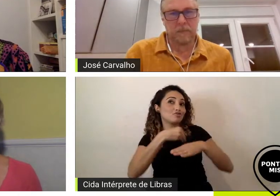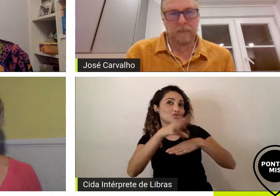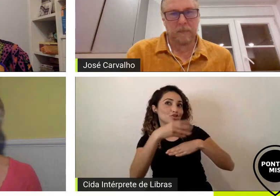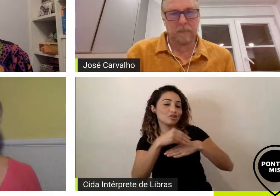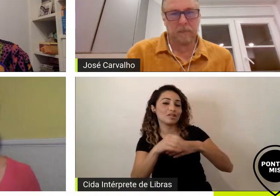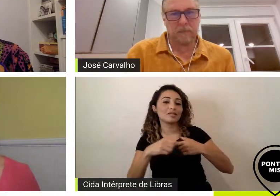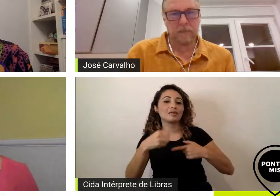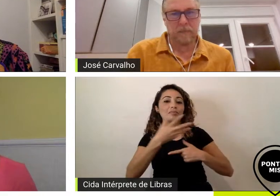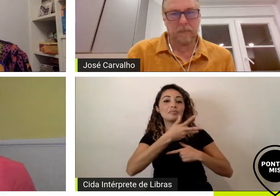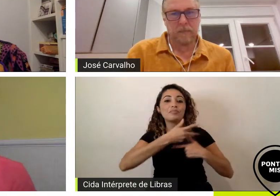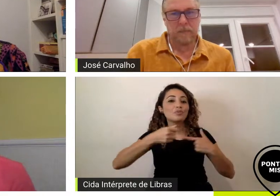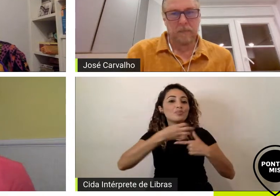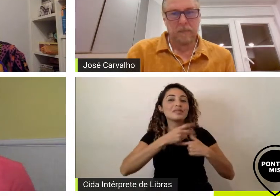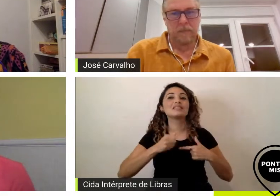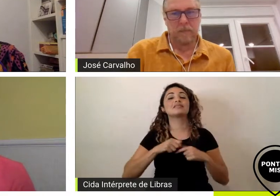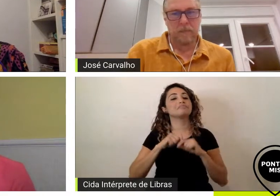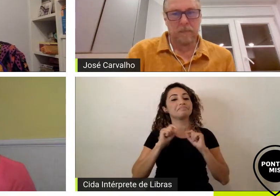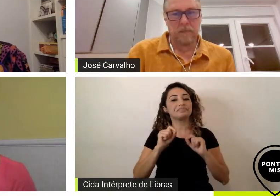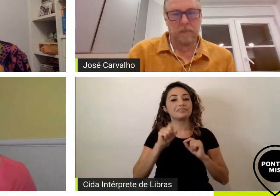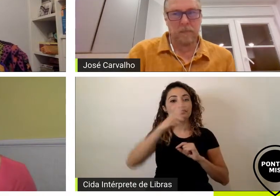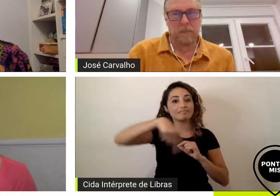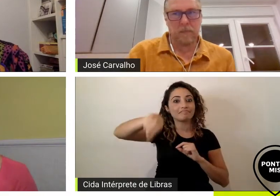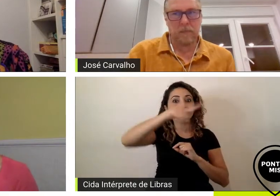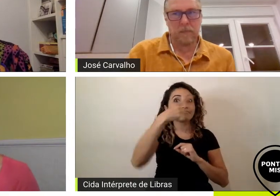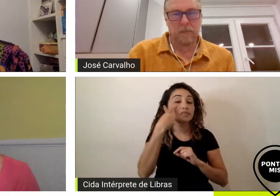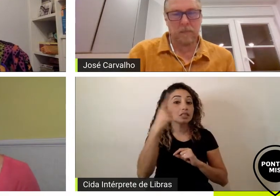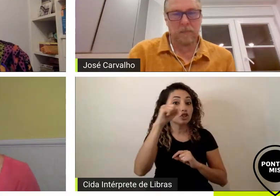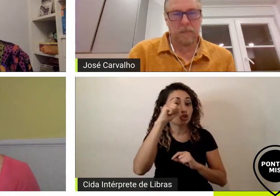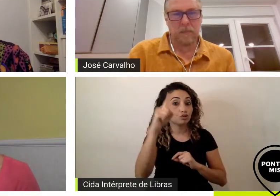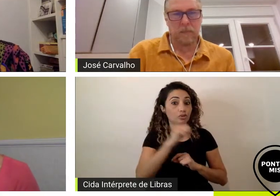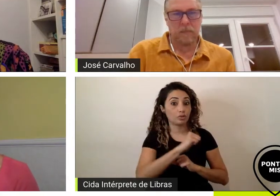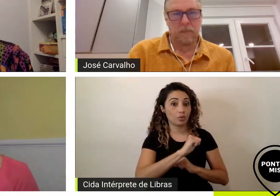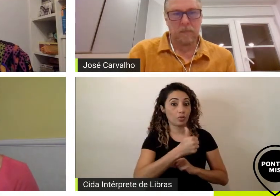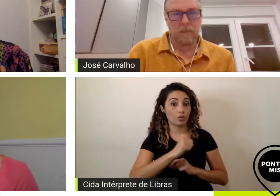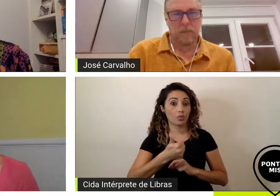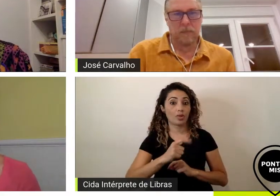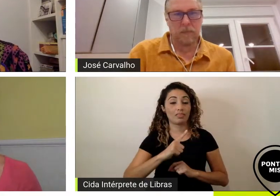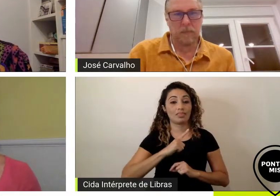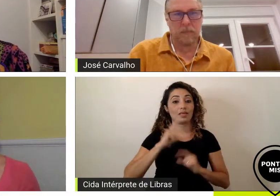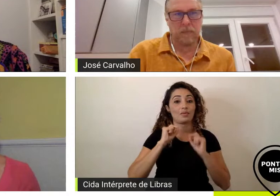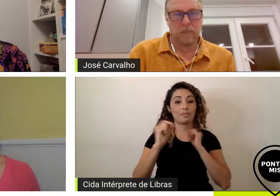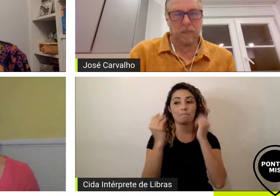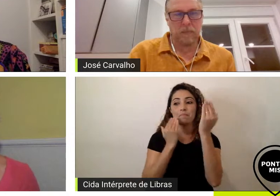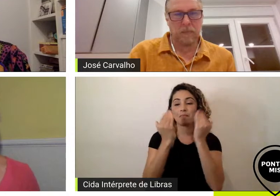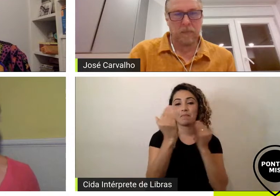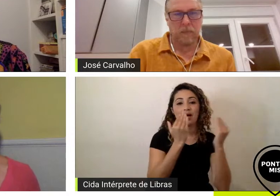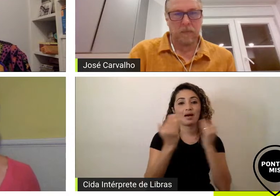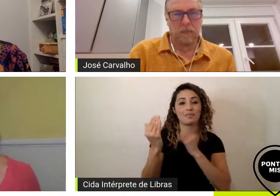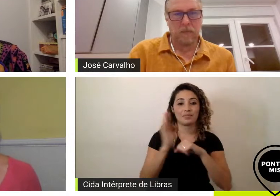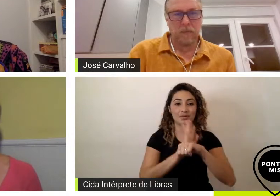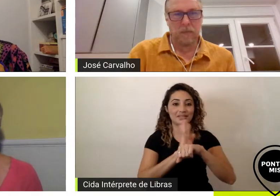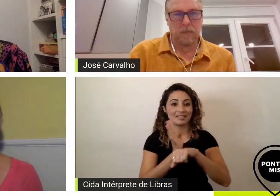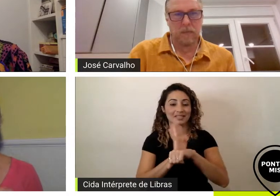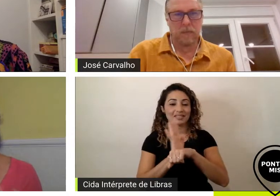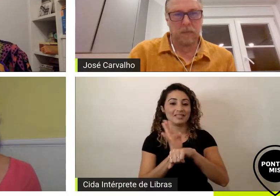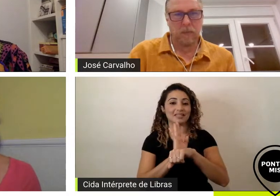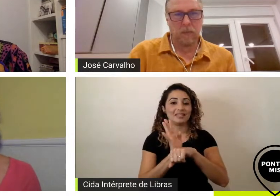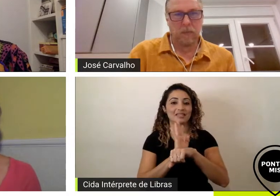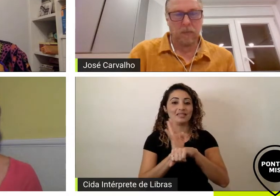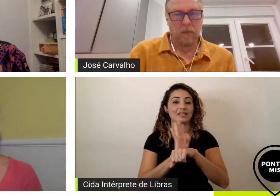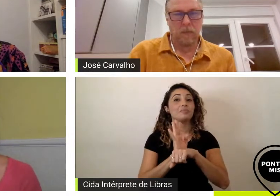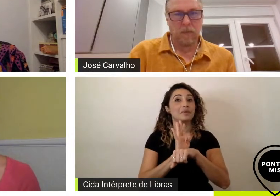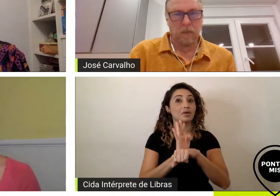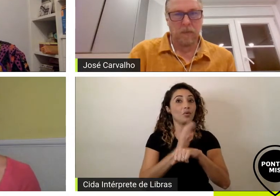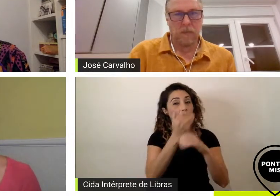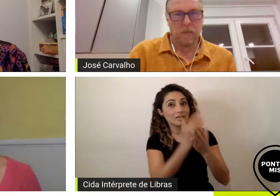ficar super ligado aqui porque no dia 11 a gente tem o bate-papo de cinema começando a nossa mostra aí em cima então a gente na